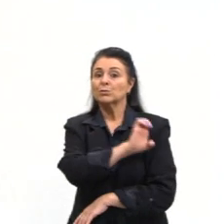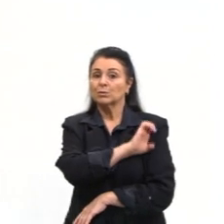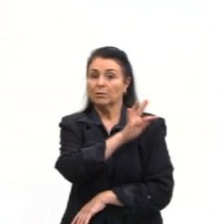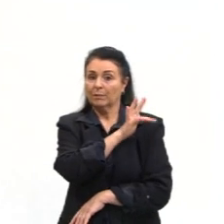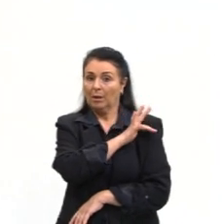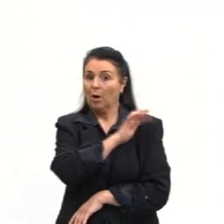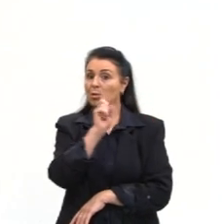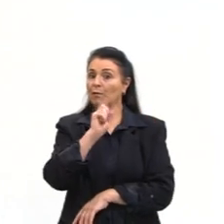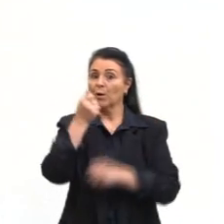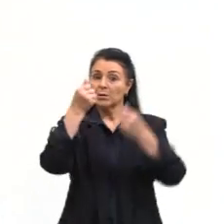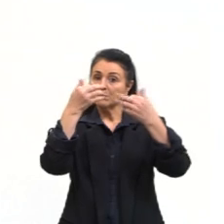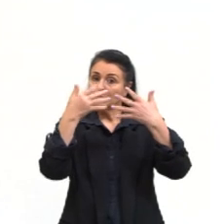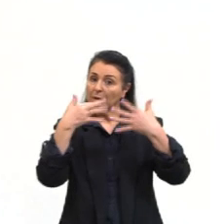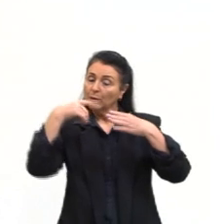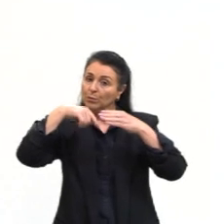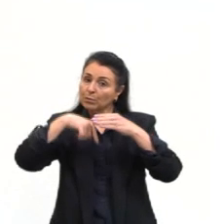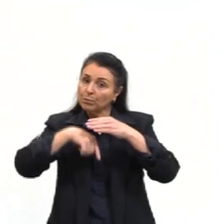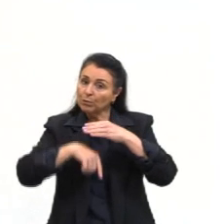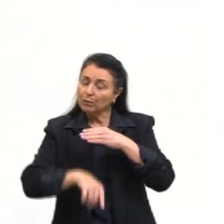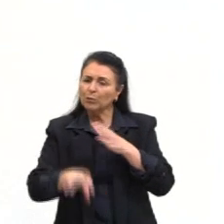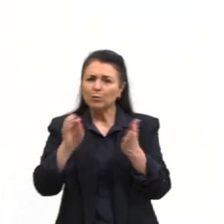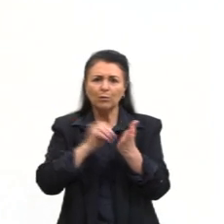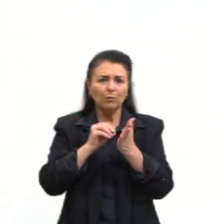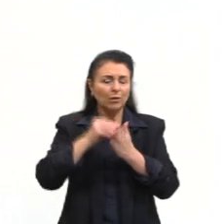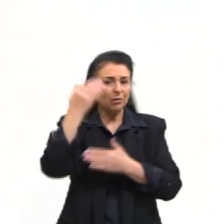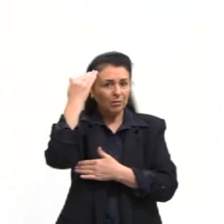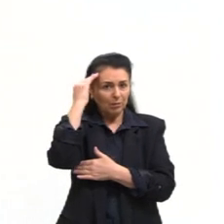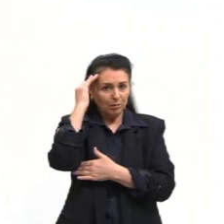fundamental, falta exercícios, ou falta, talvez,